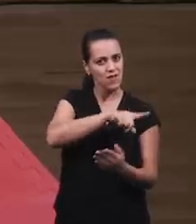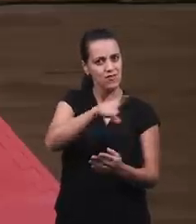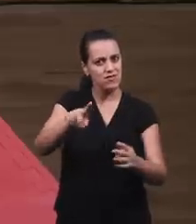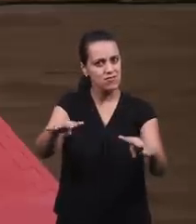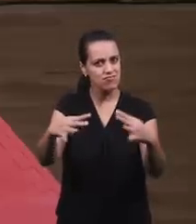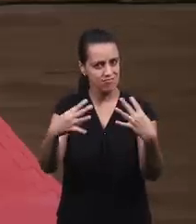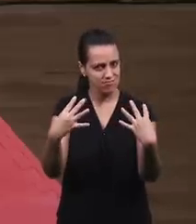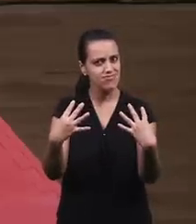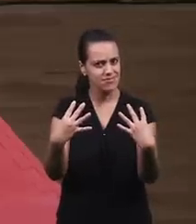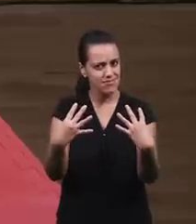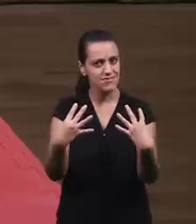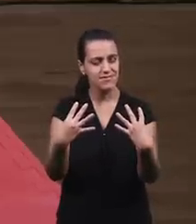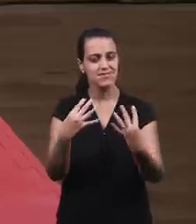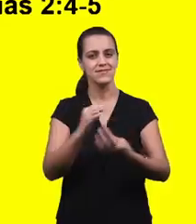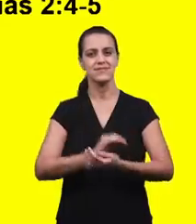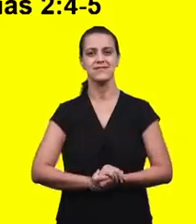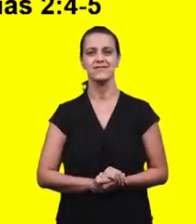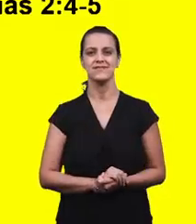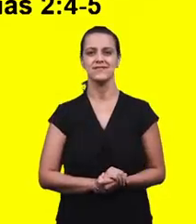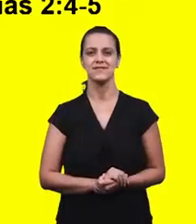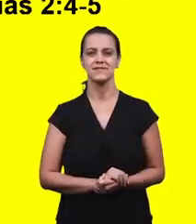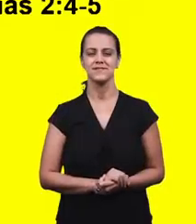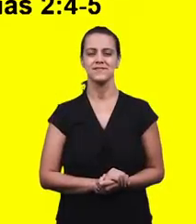e vocês vão prestar bastante atenção